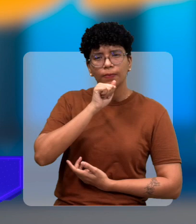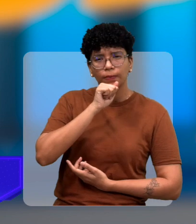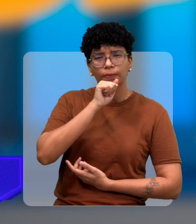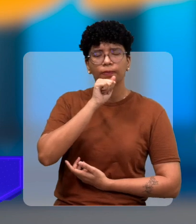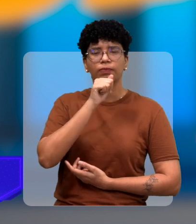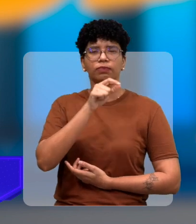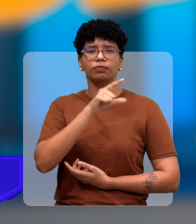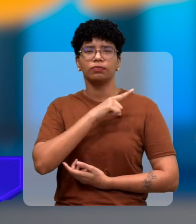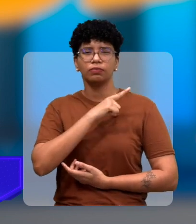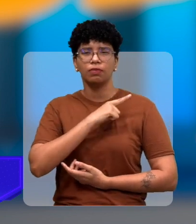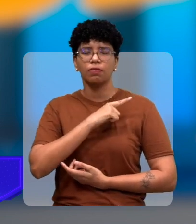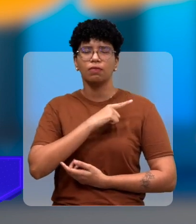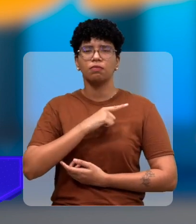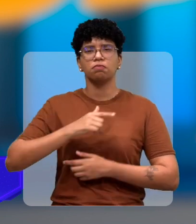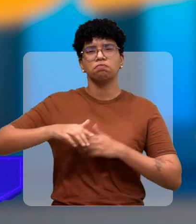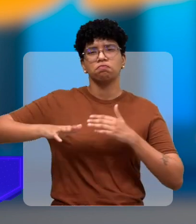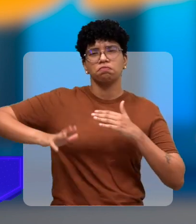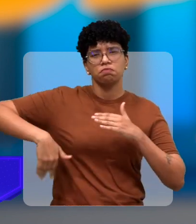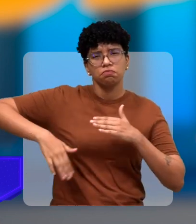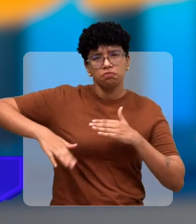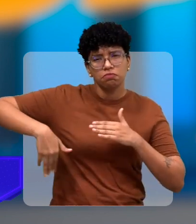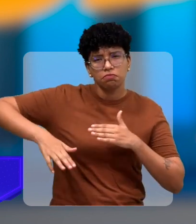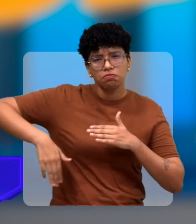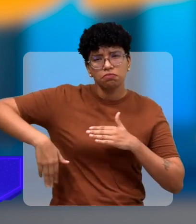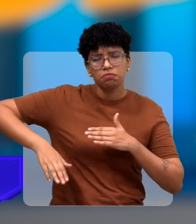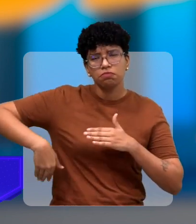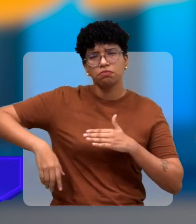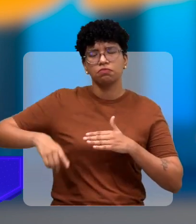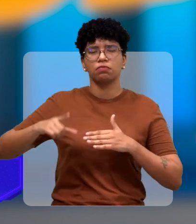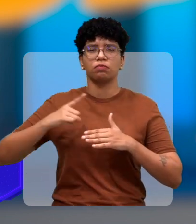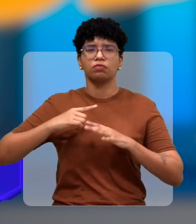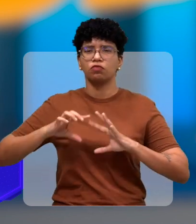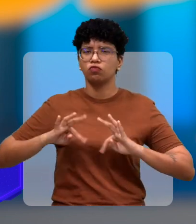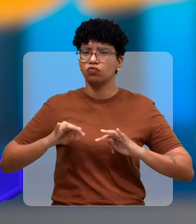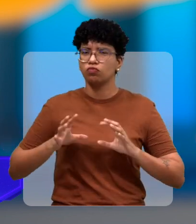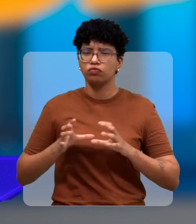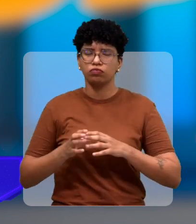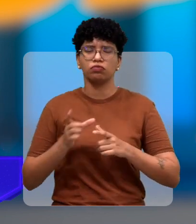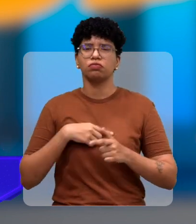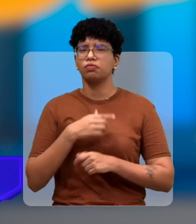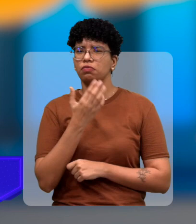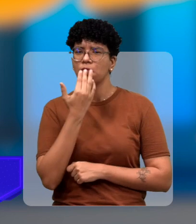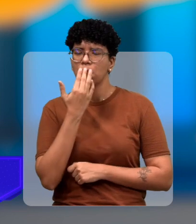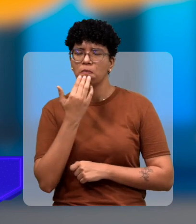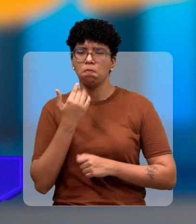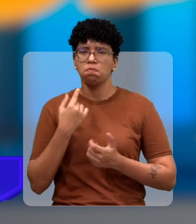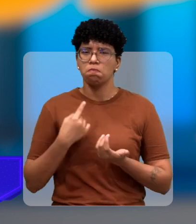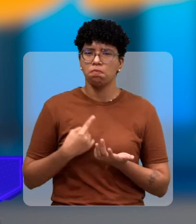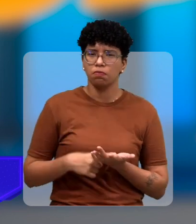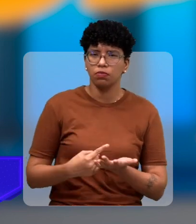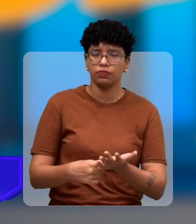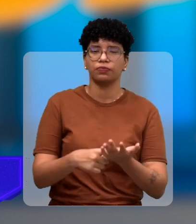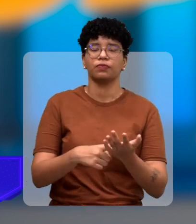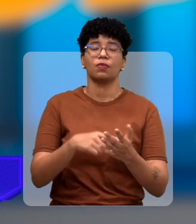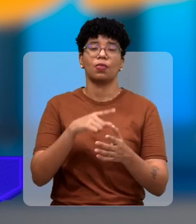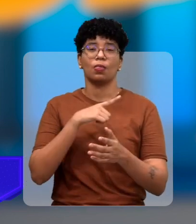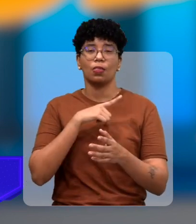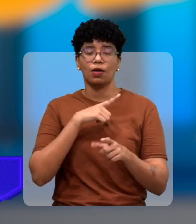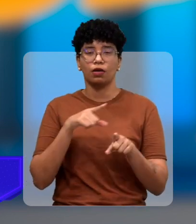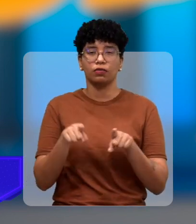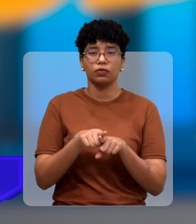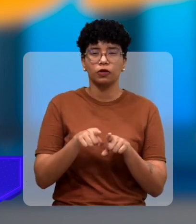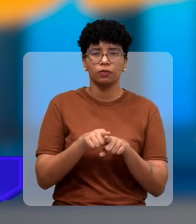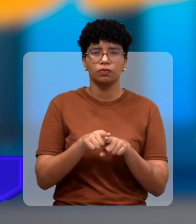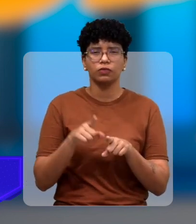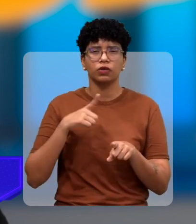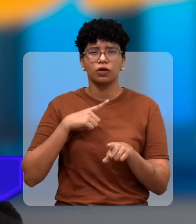levamos para um riacho onde passamos um banho onde a Devite curtiu todo todo alimento sempre quando levamos um